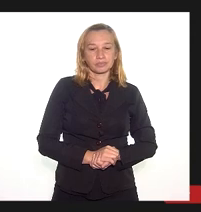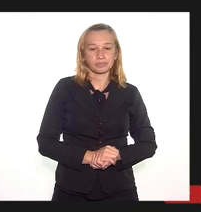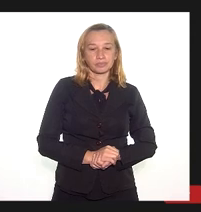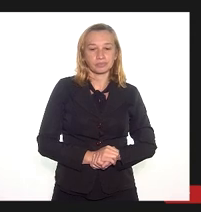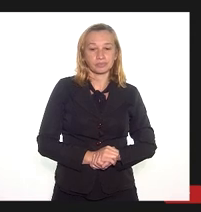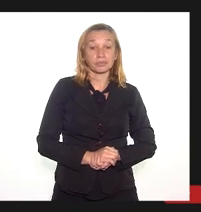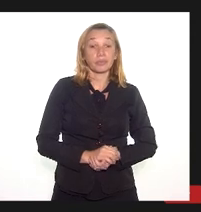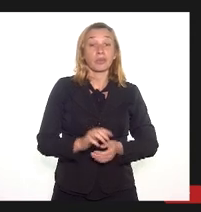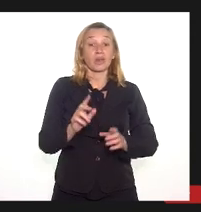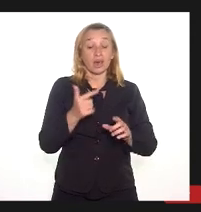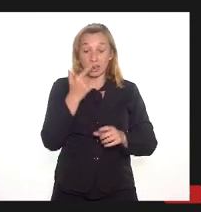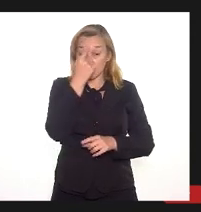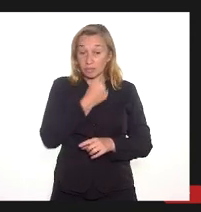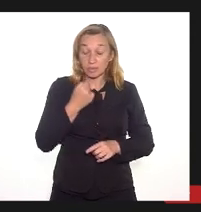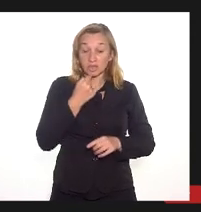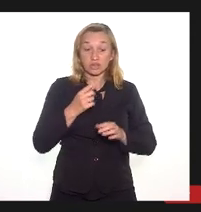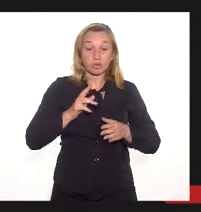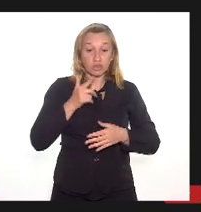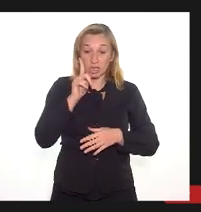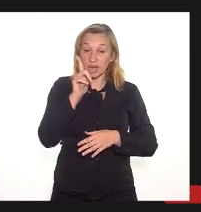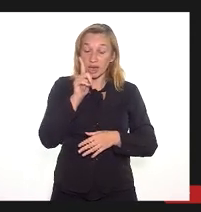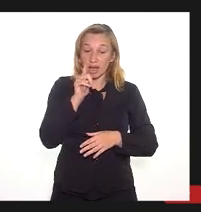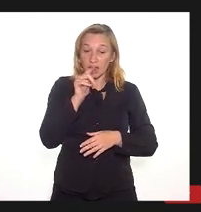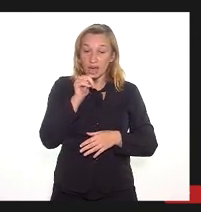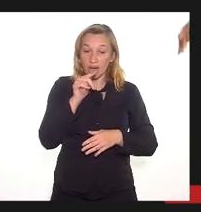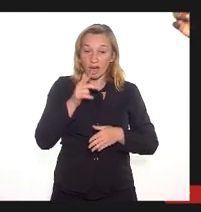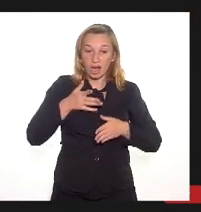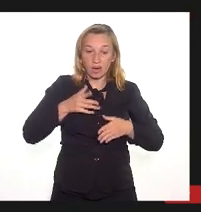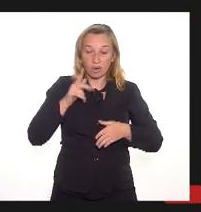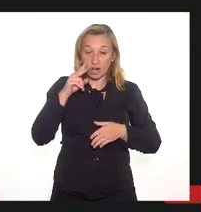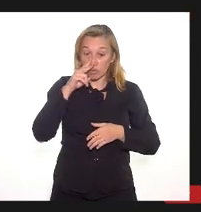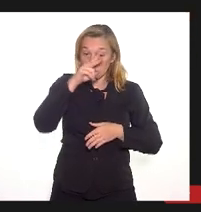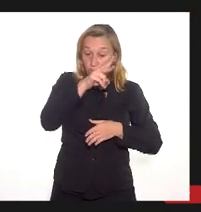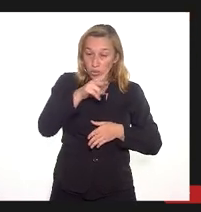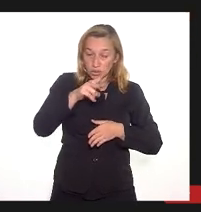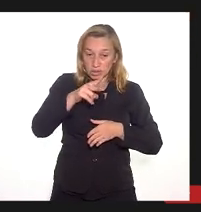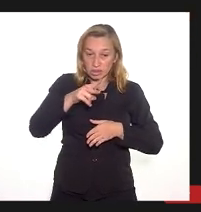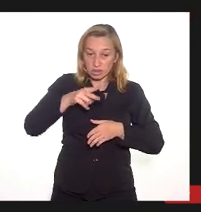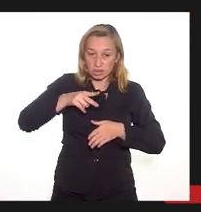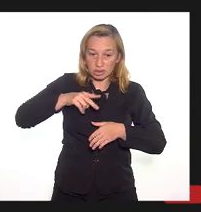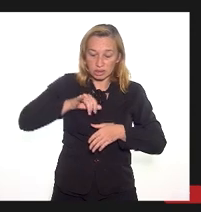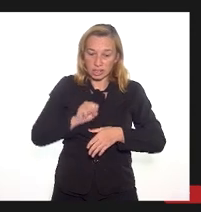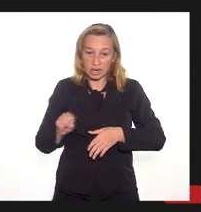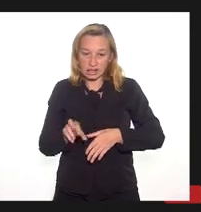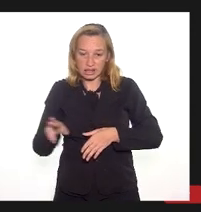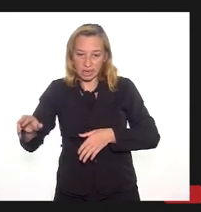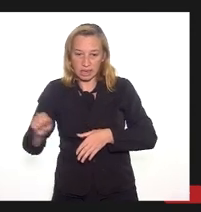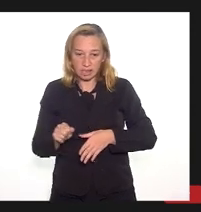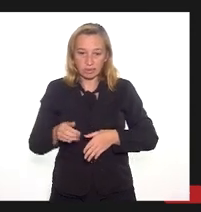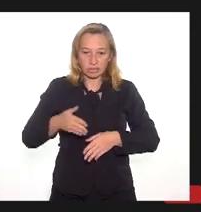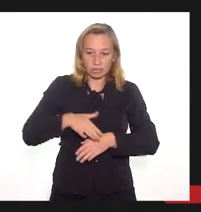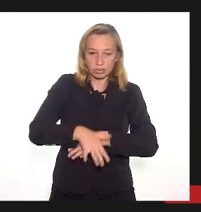Aí, uma imagem que mostra a força que as águas de chuva podem descer a serra em direção à planície, pós de em frente.